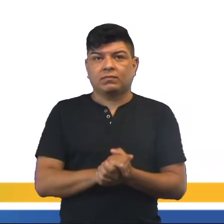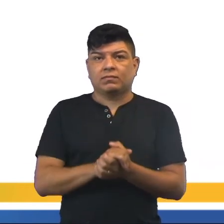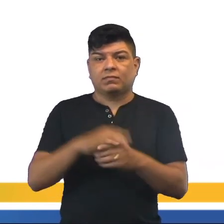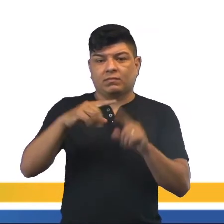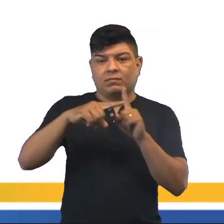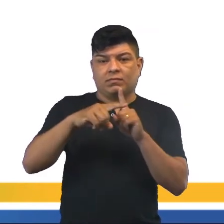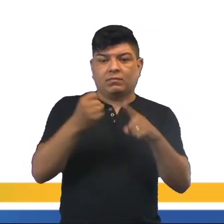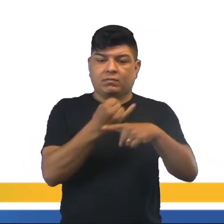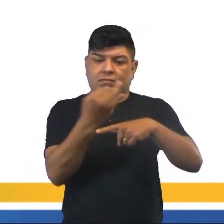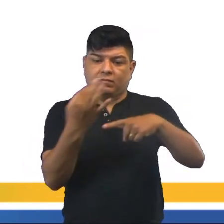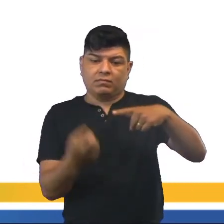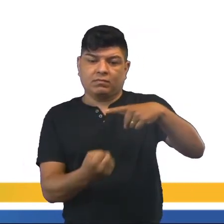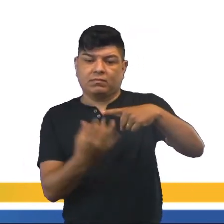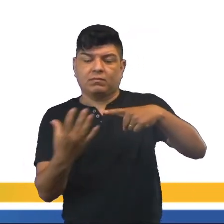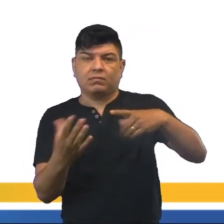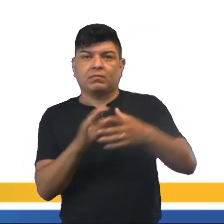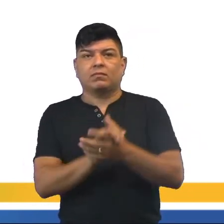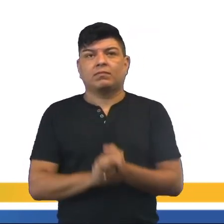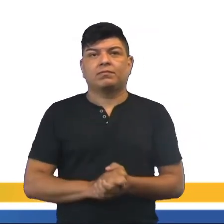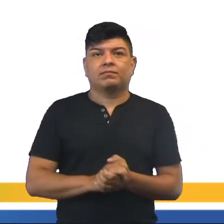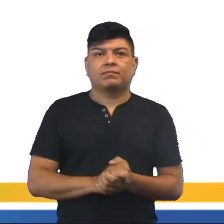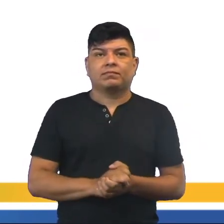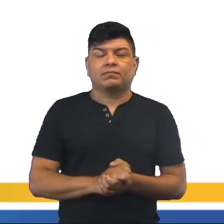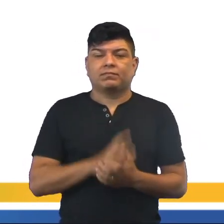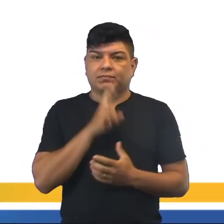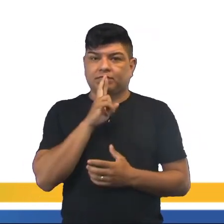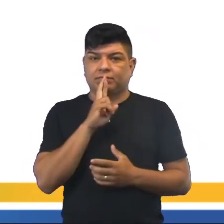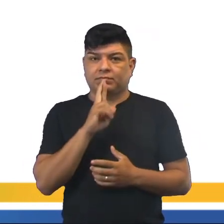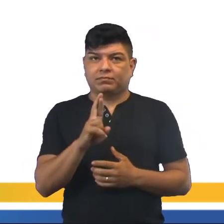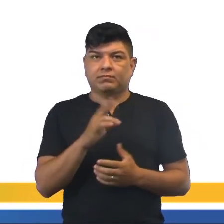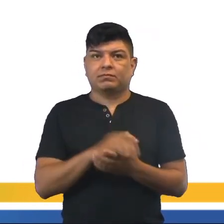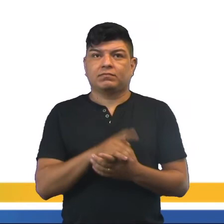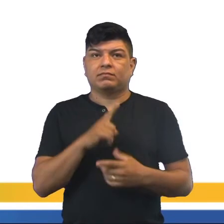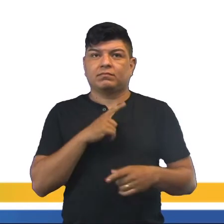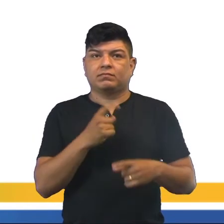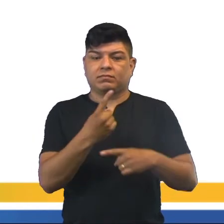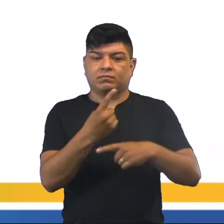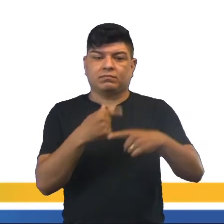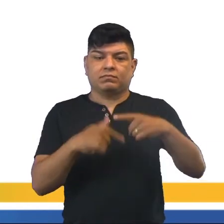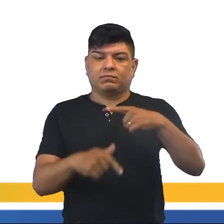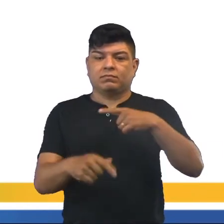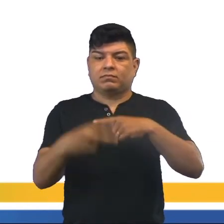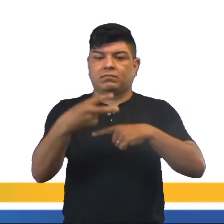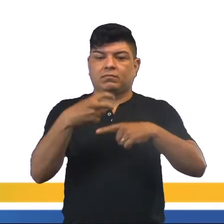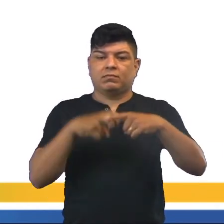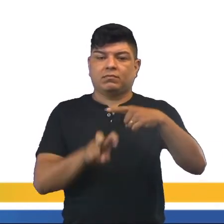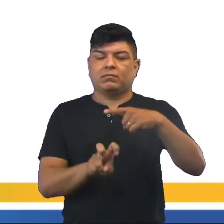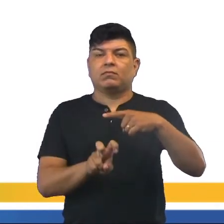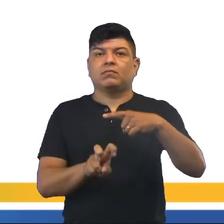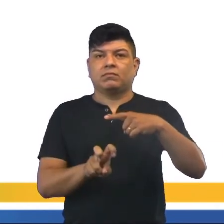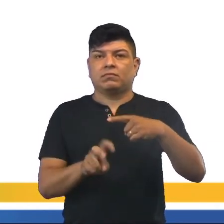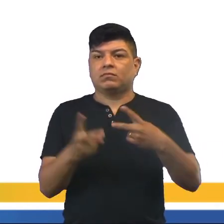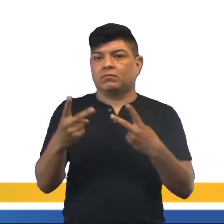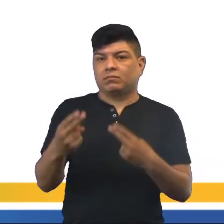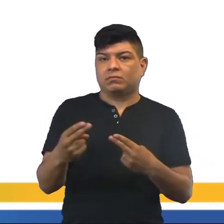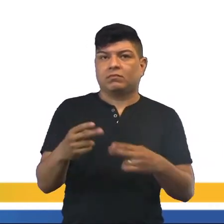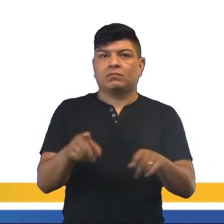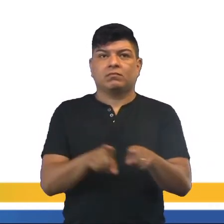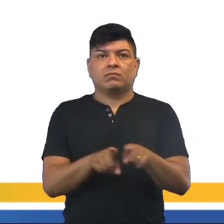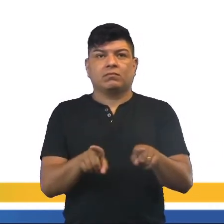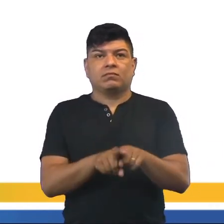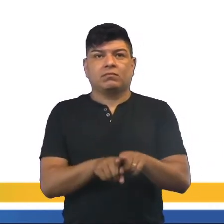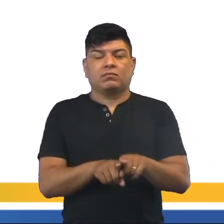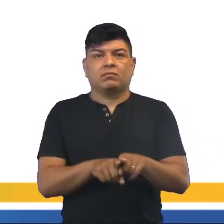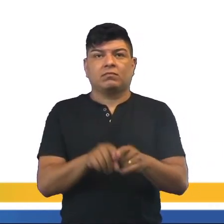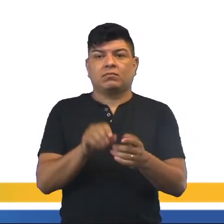uma adição de frações. Vamos lá, vamos resolver. Temos as frações 1 sétimo mais 2 quintos. Mesmo procedimento, gente, ó.